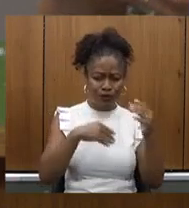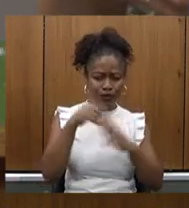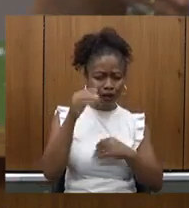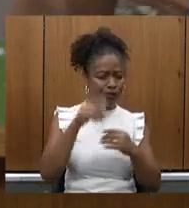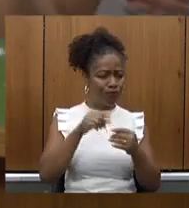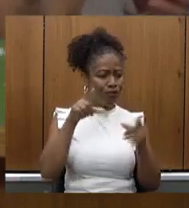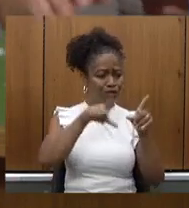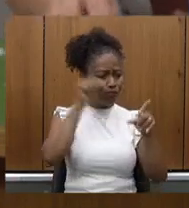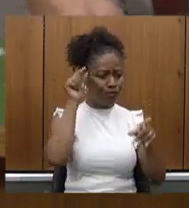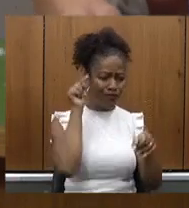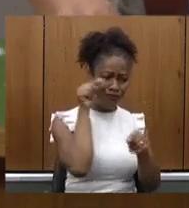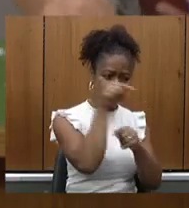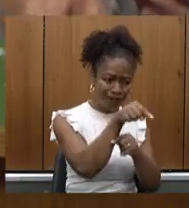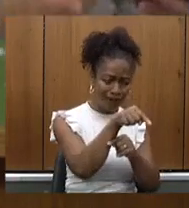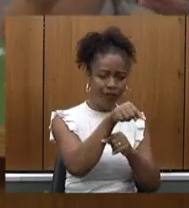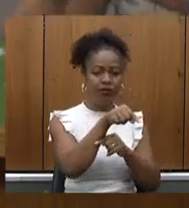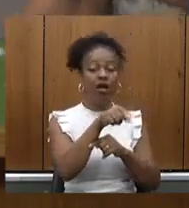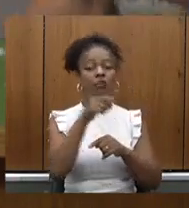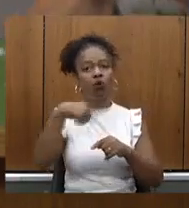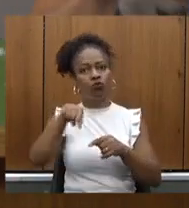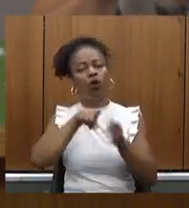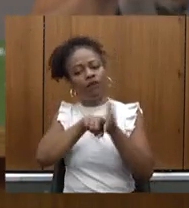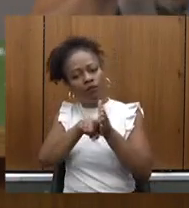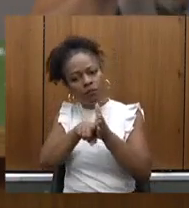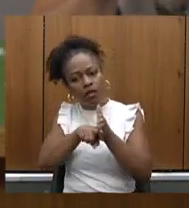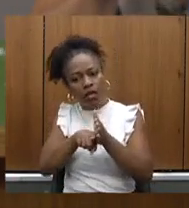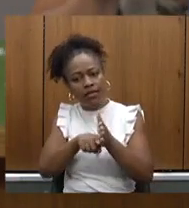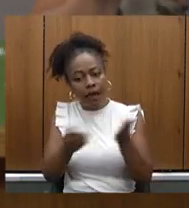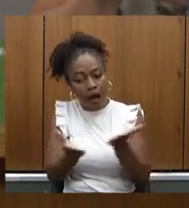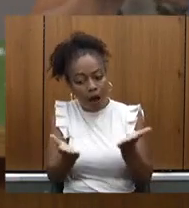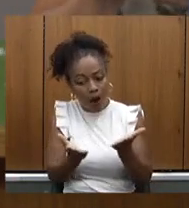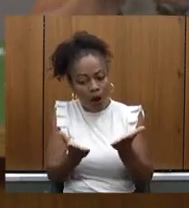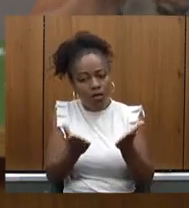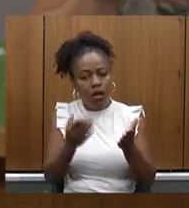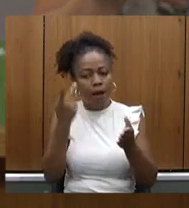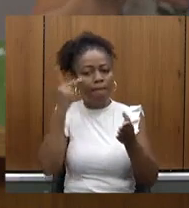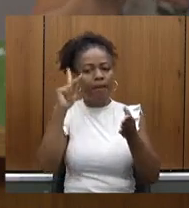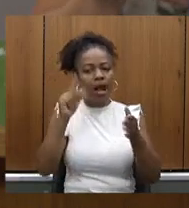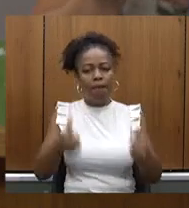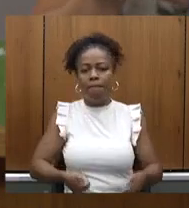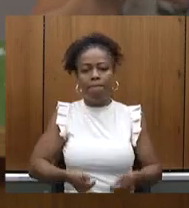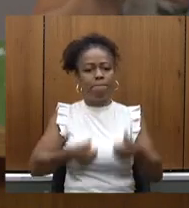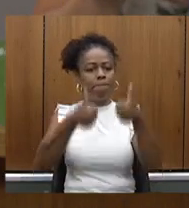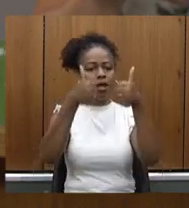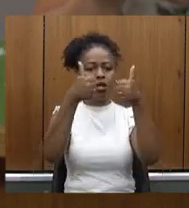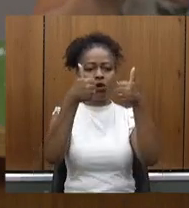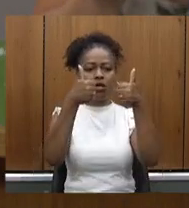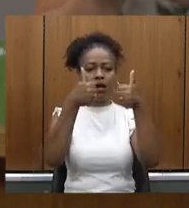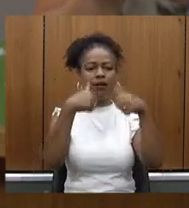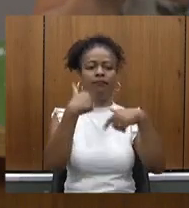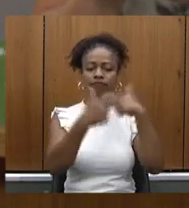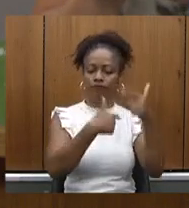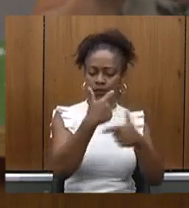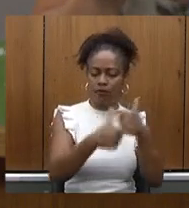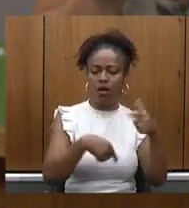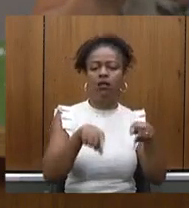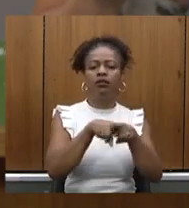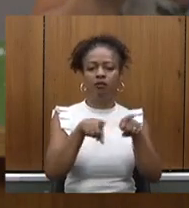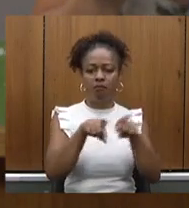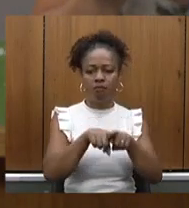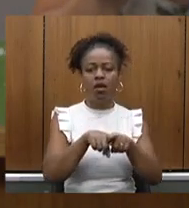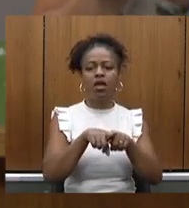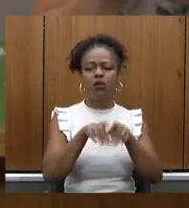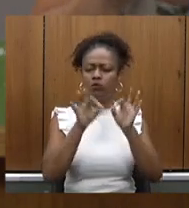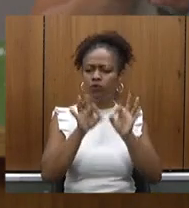essa análise iremos fazer agora deputado Jean para que a gente consiga melhorar ainda mais a política mas já te garanto como um todo as cirurgias